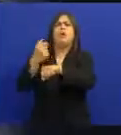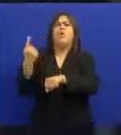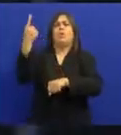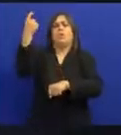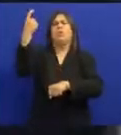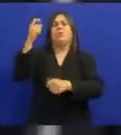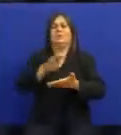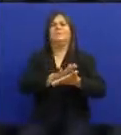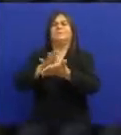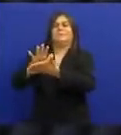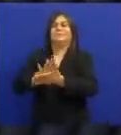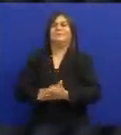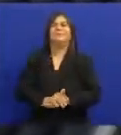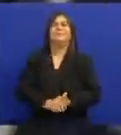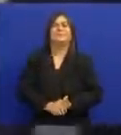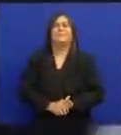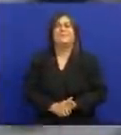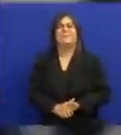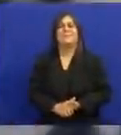faz